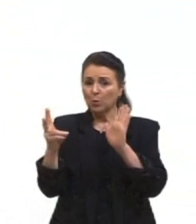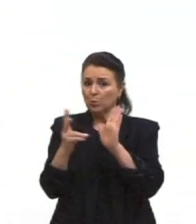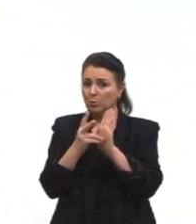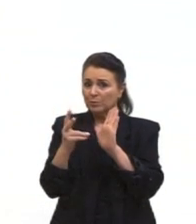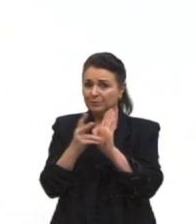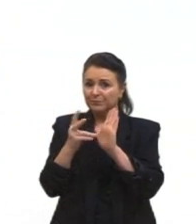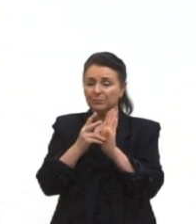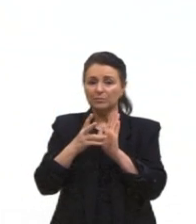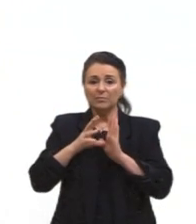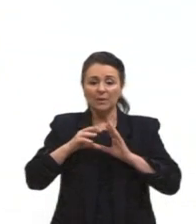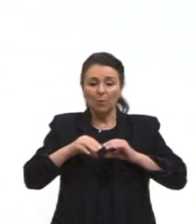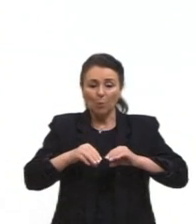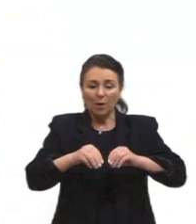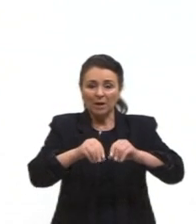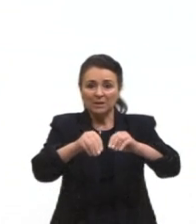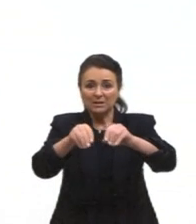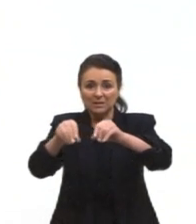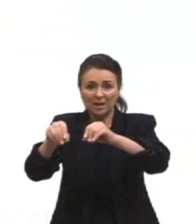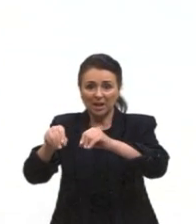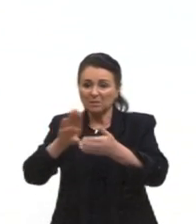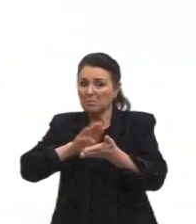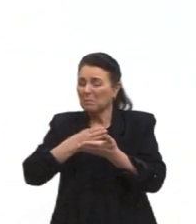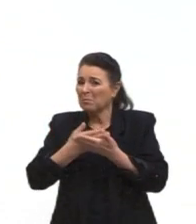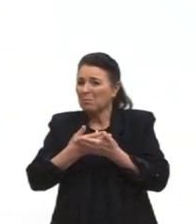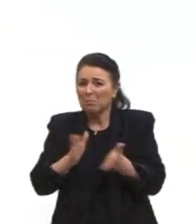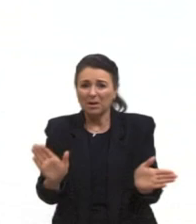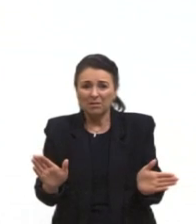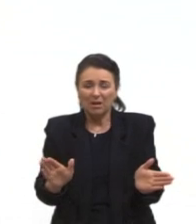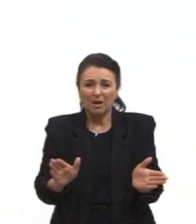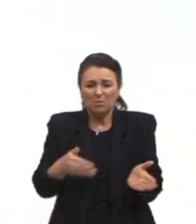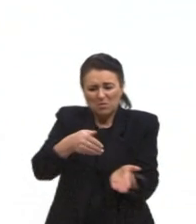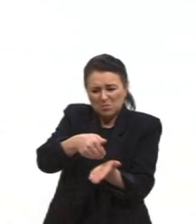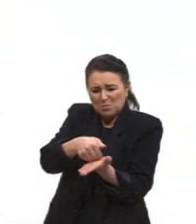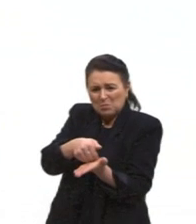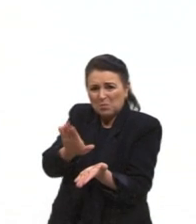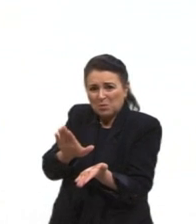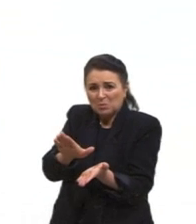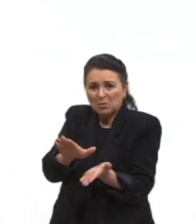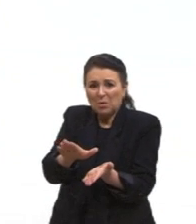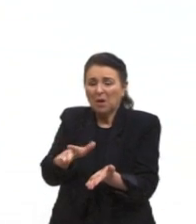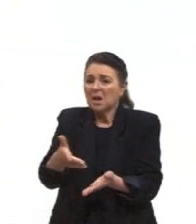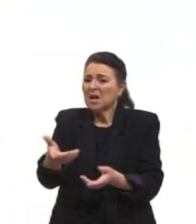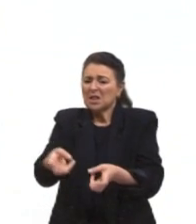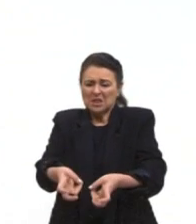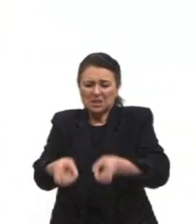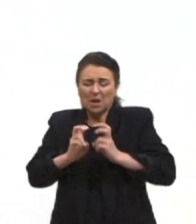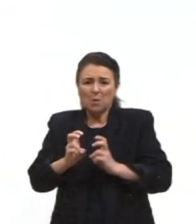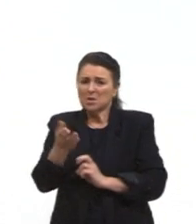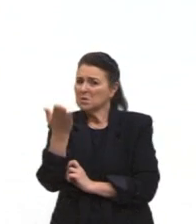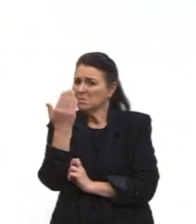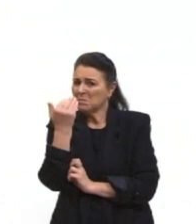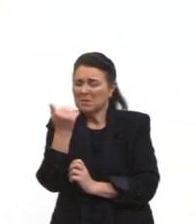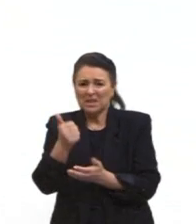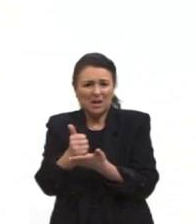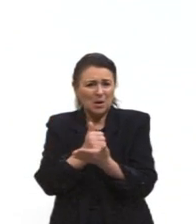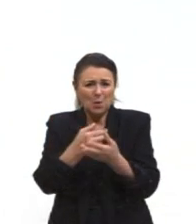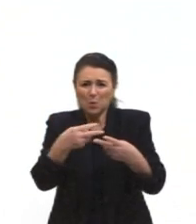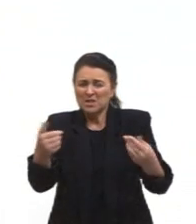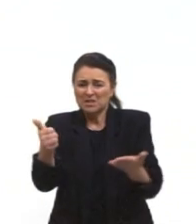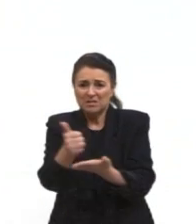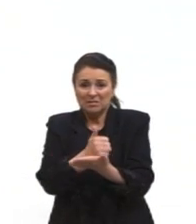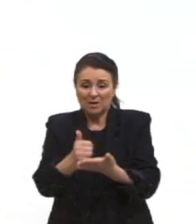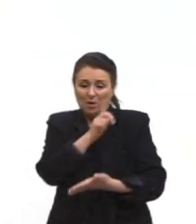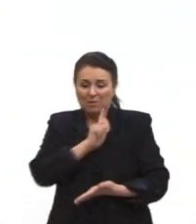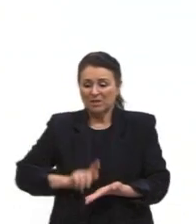tiveram suas terras removidas, eram expulsos, não recebiam suprimentos básicos, o governo tirava